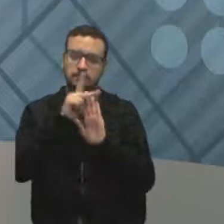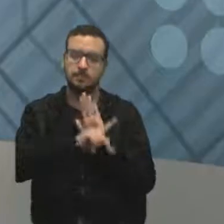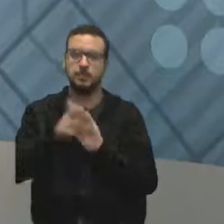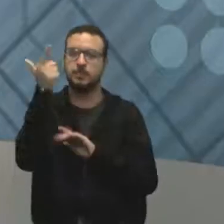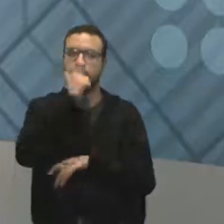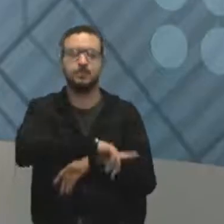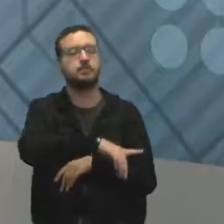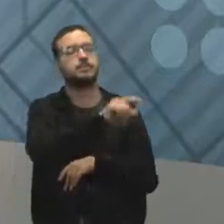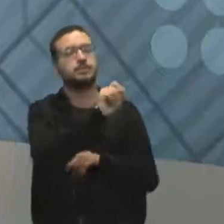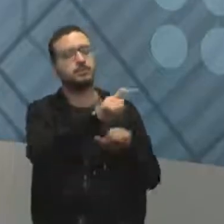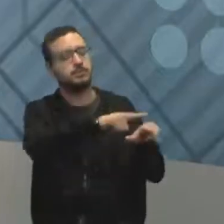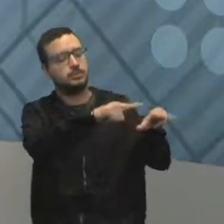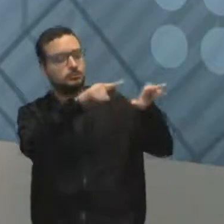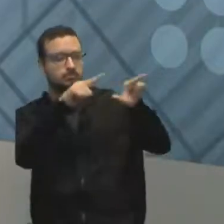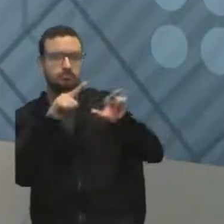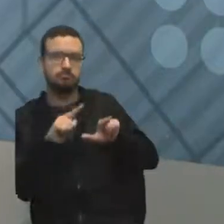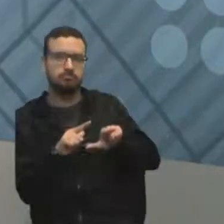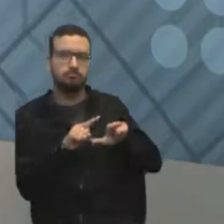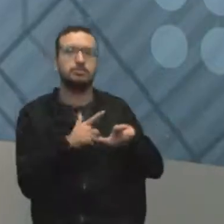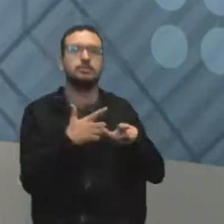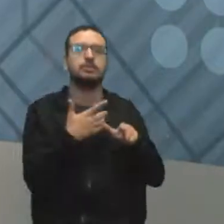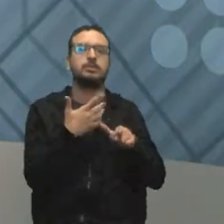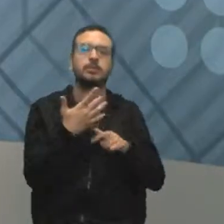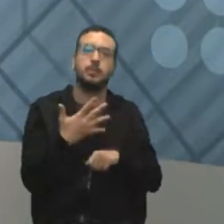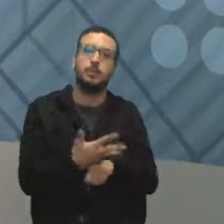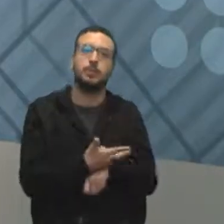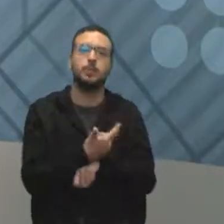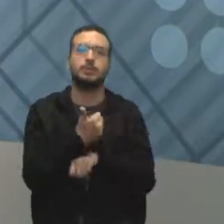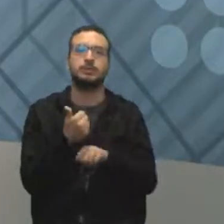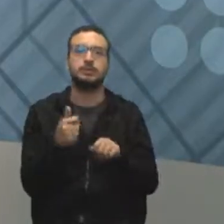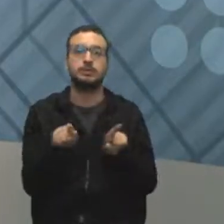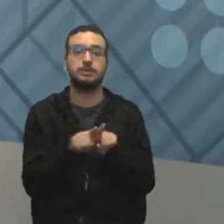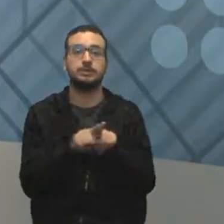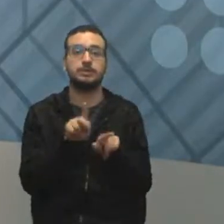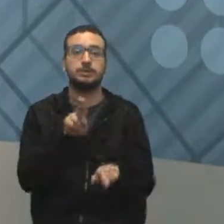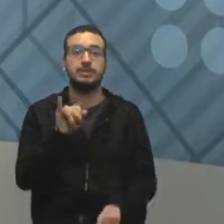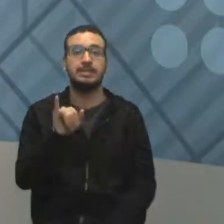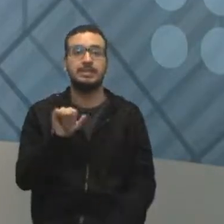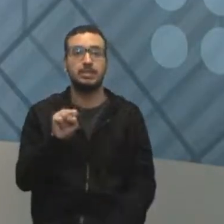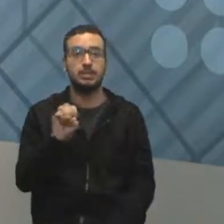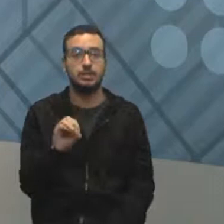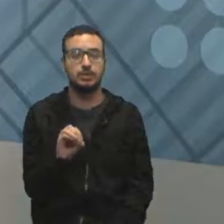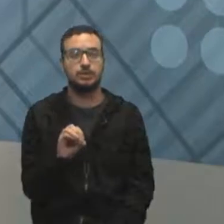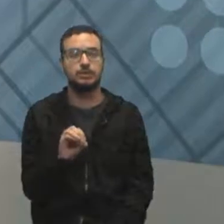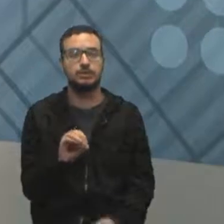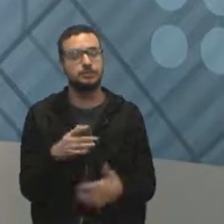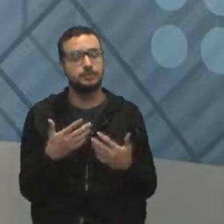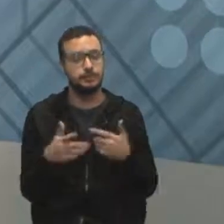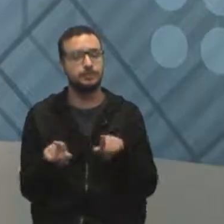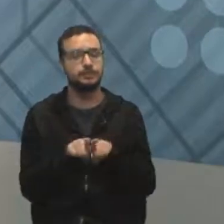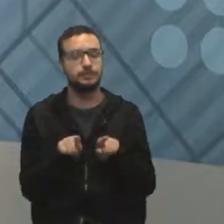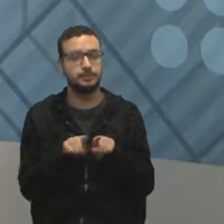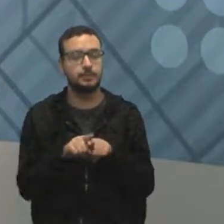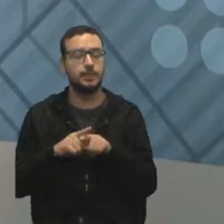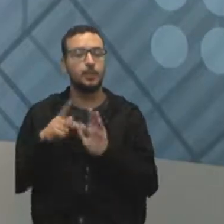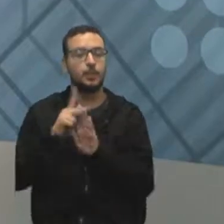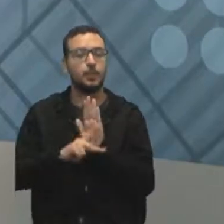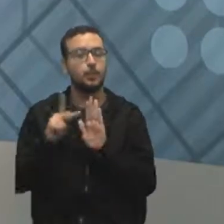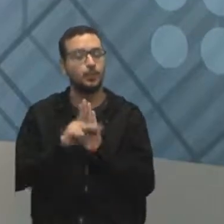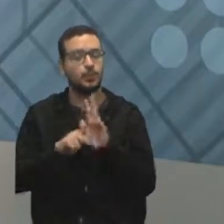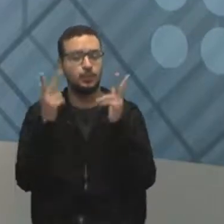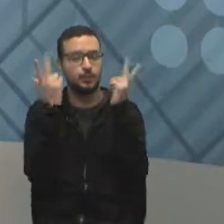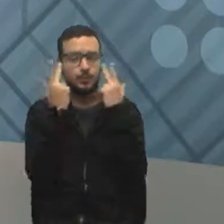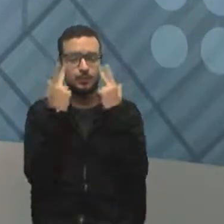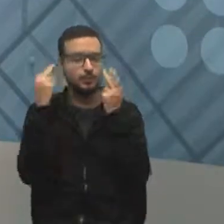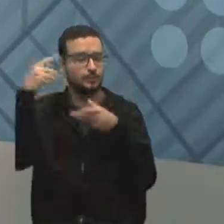qualidade, ambientais, de segurança e também para a implantação de ISOs, né? Fora os projetos comuns que acontecem nas organizações,